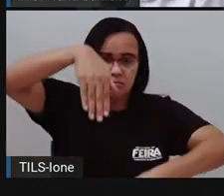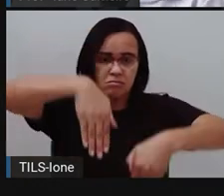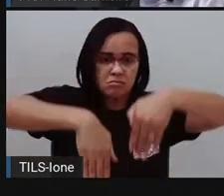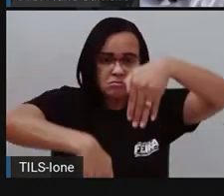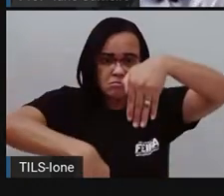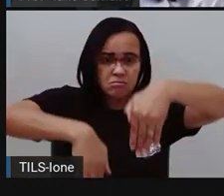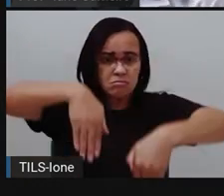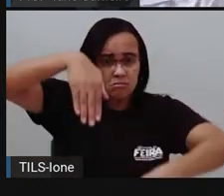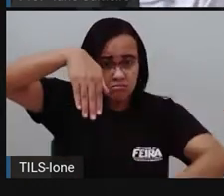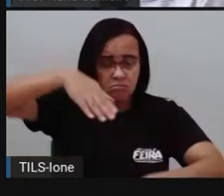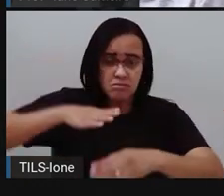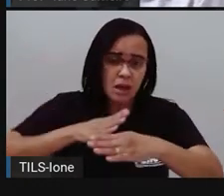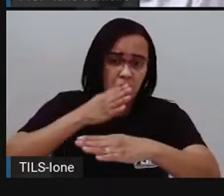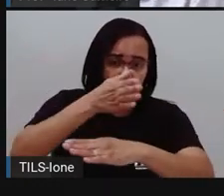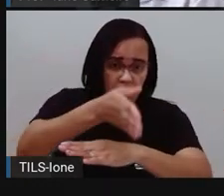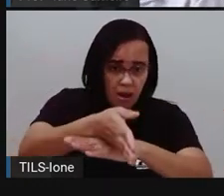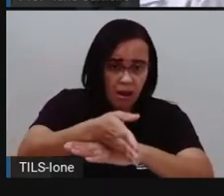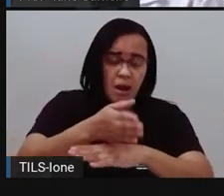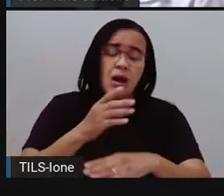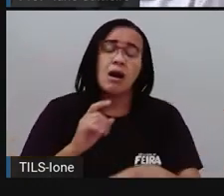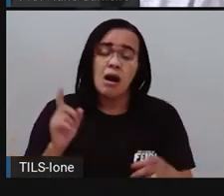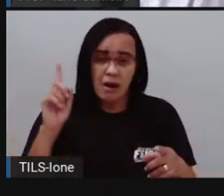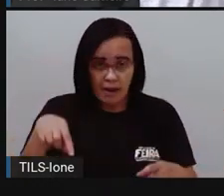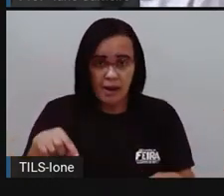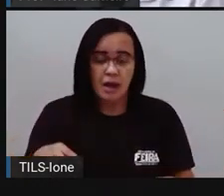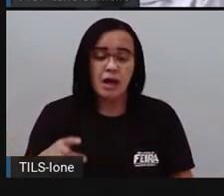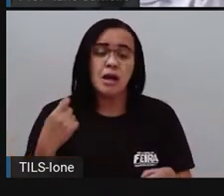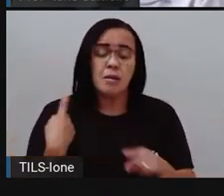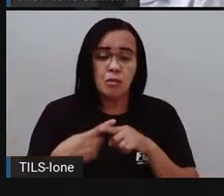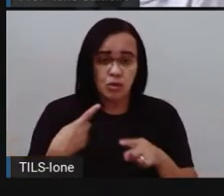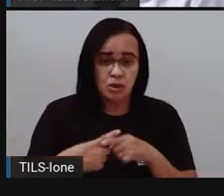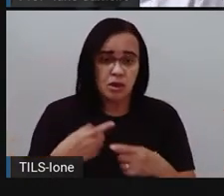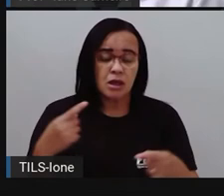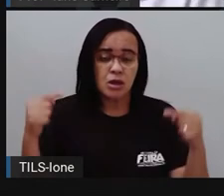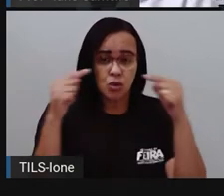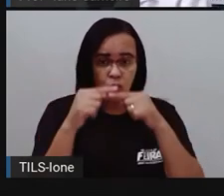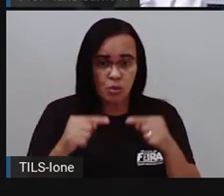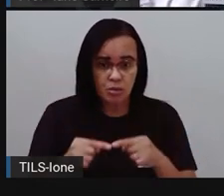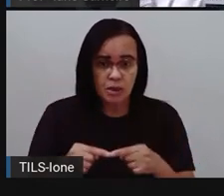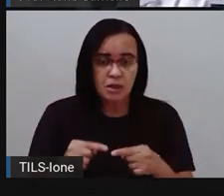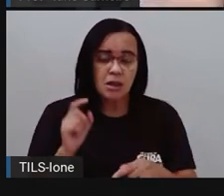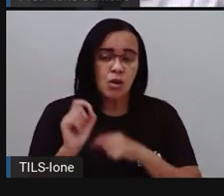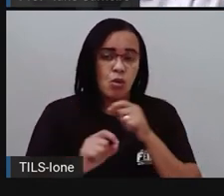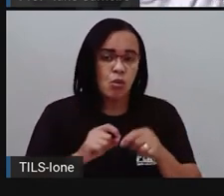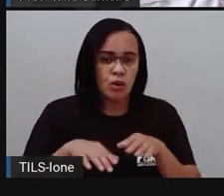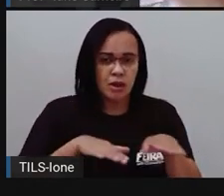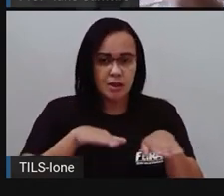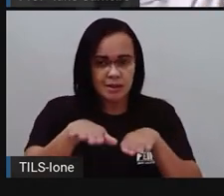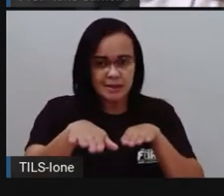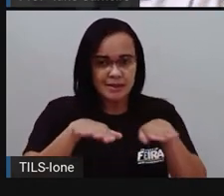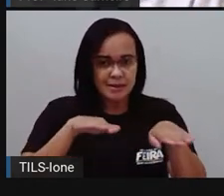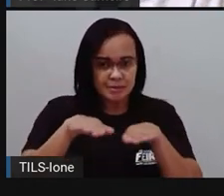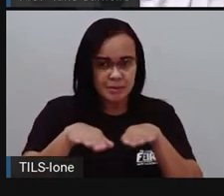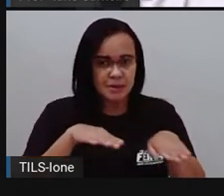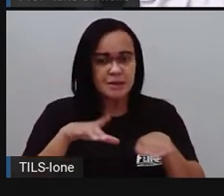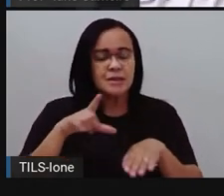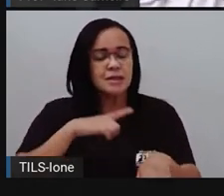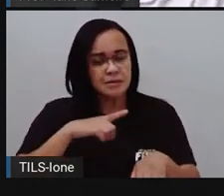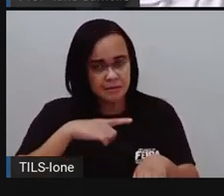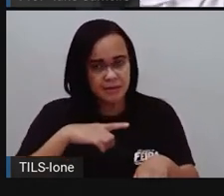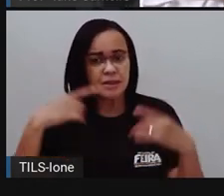acessibilidade. Isso é respeitar as diferenças, é respeitar a diversidade. Nossa sociedade, nem todo mundo anda,